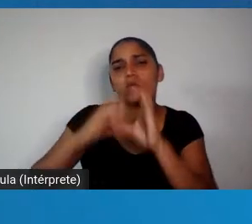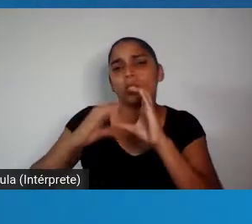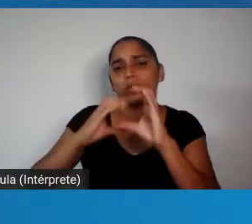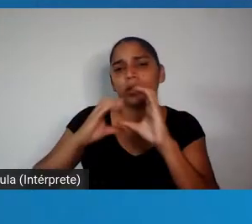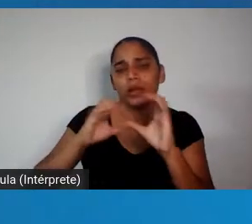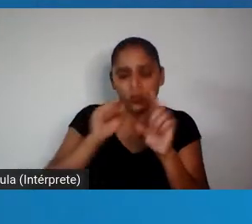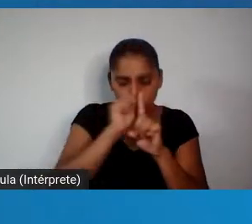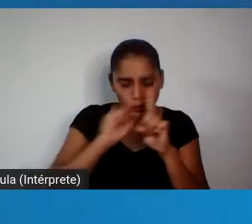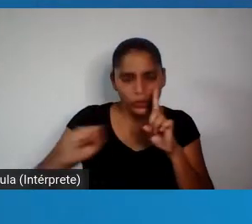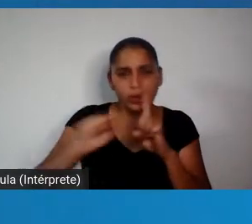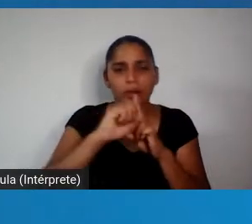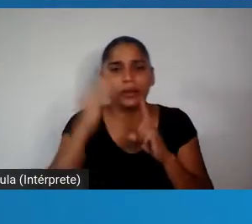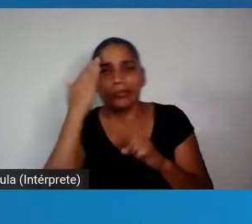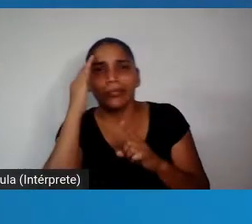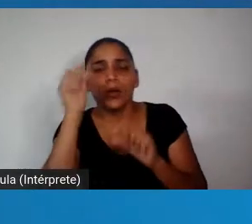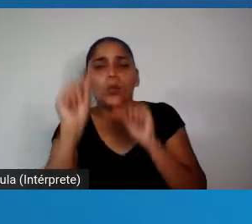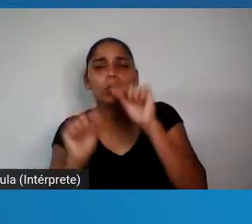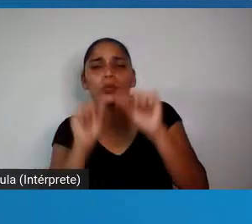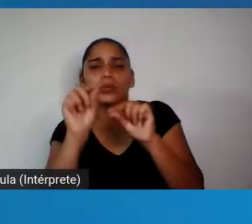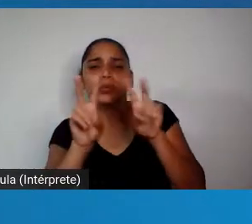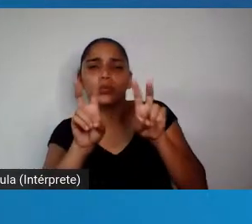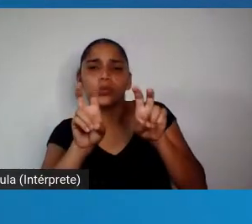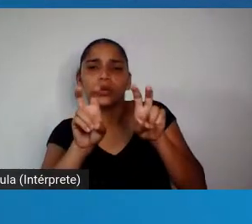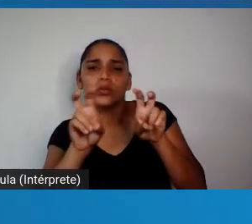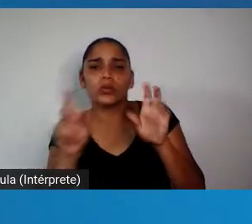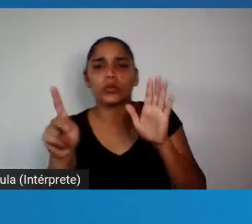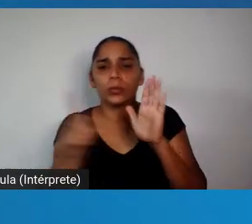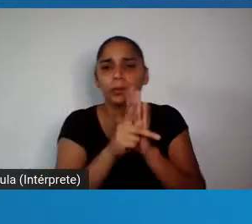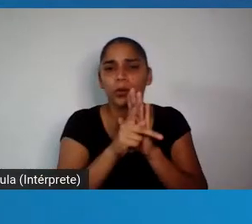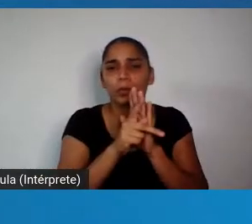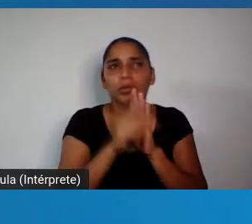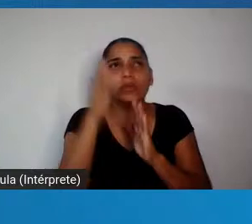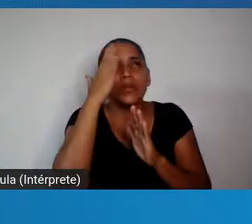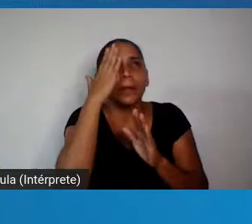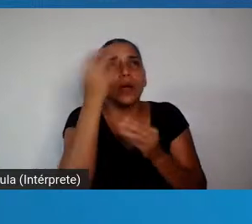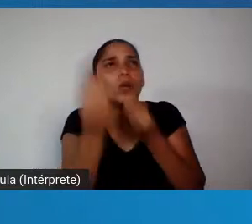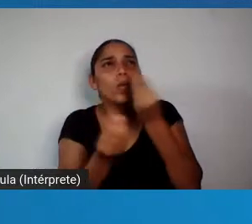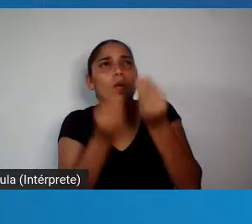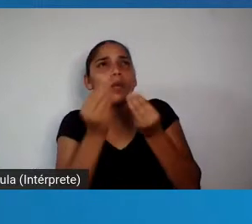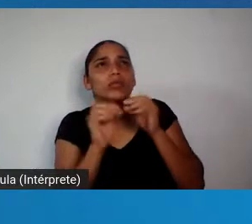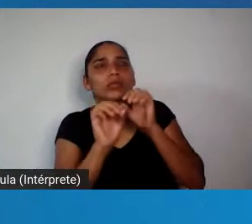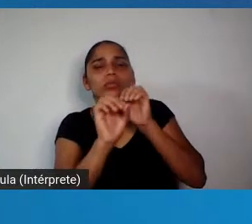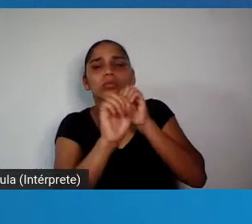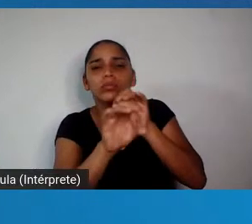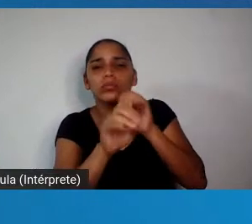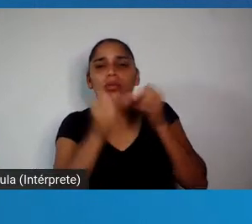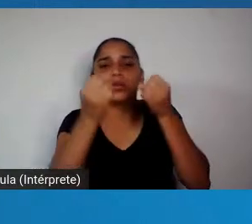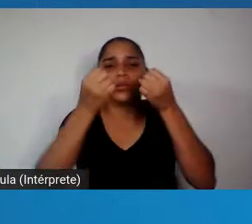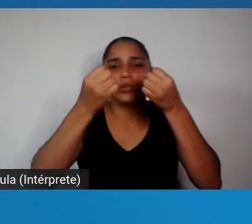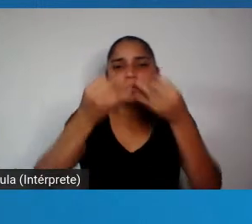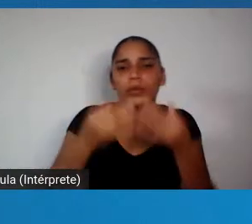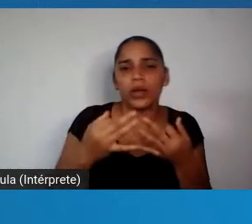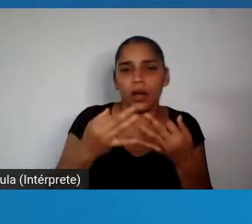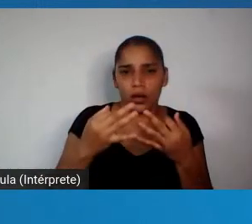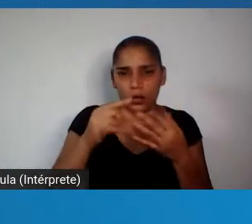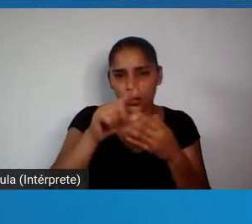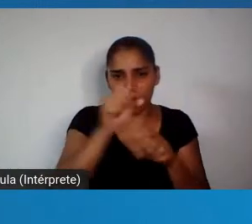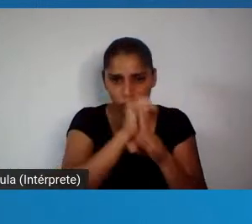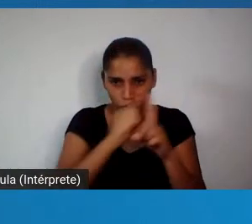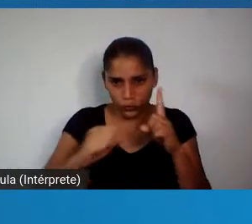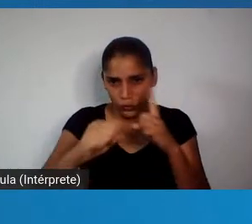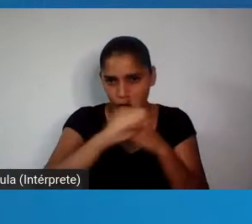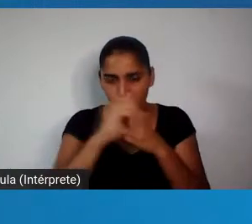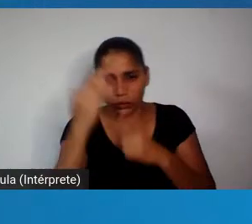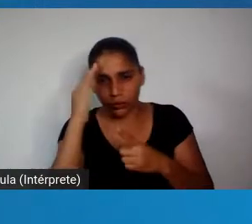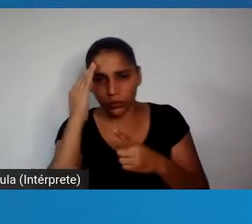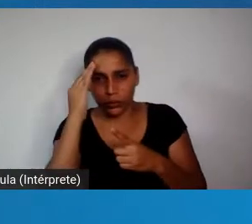entender o que a gente está falando e a gente saber falar com a sociedade, sabe assim, eu vi no Jornal Nacional há pouco tempo, eu vi o